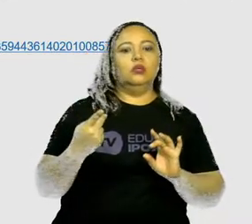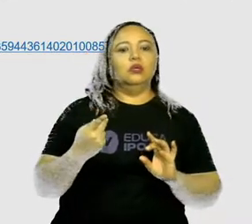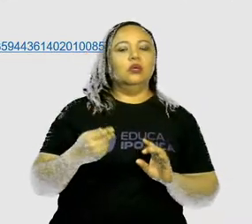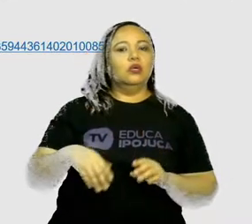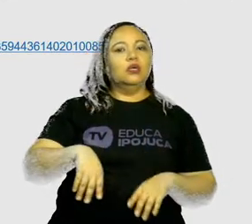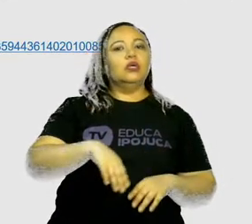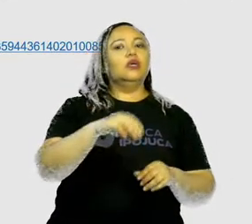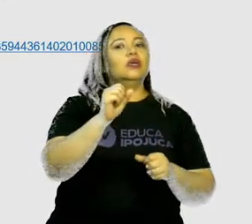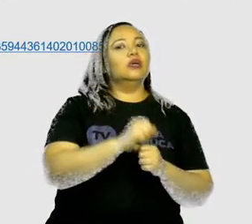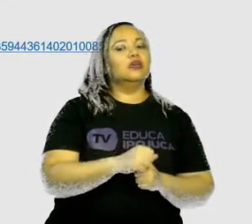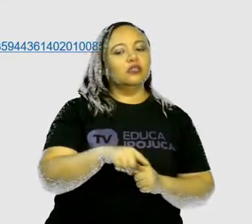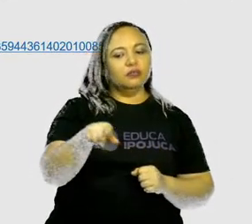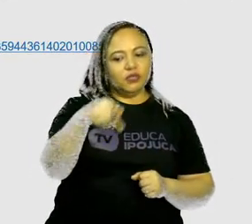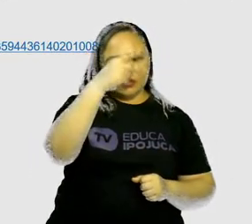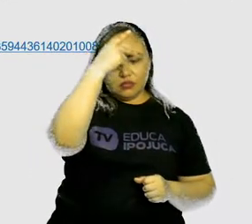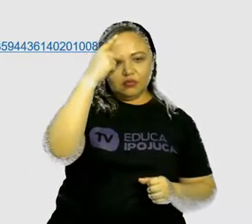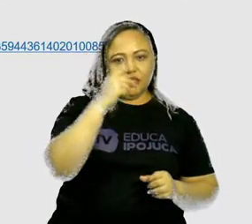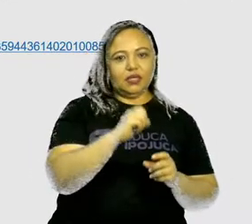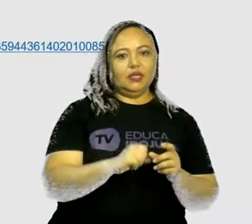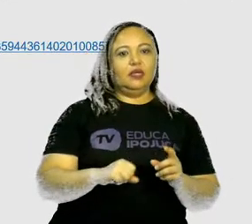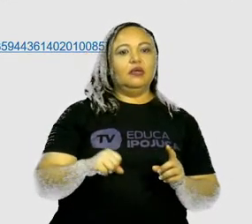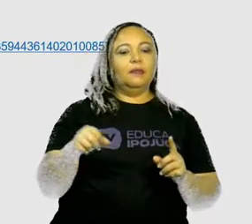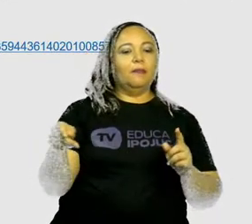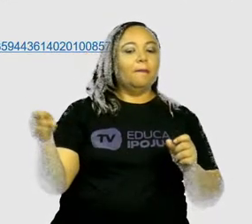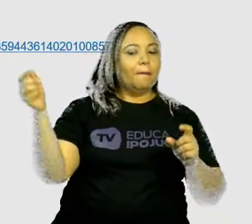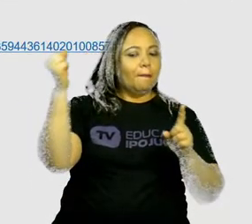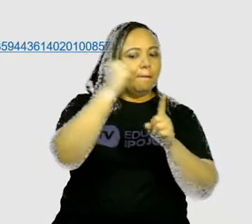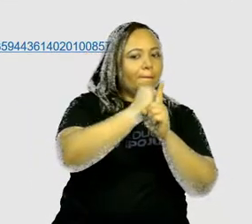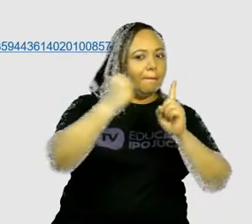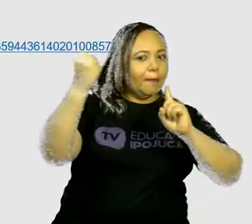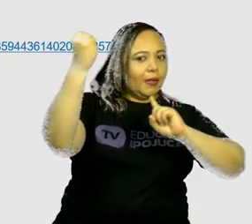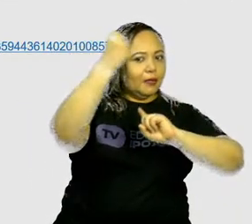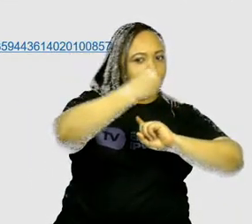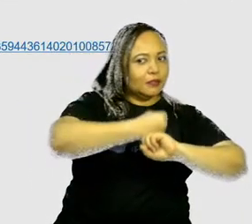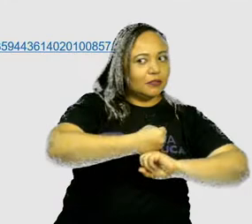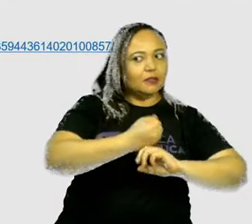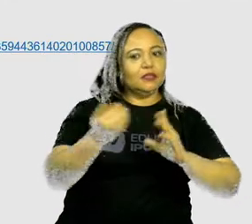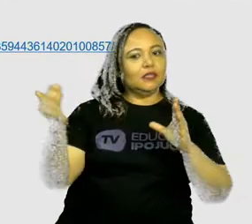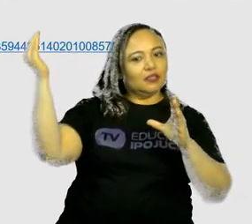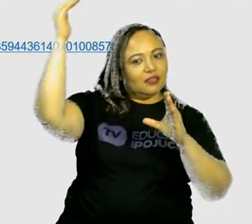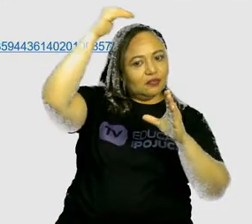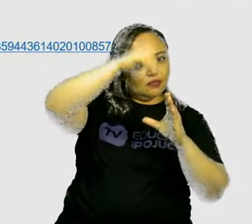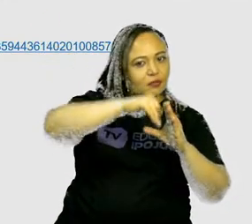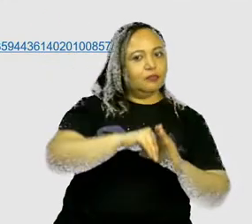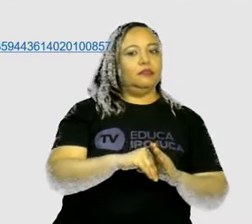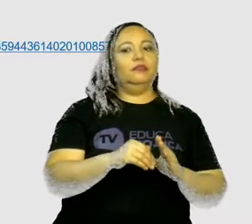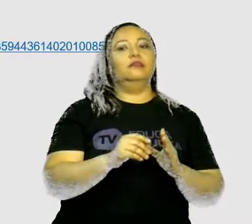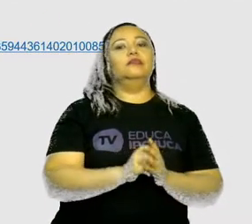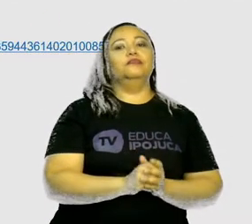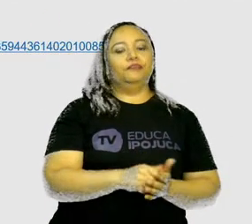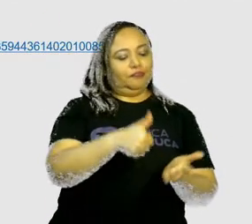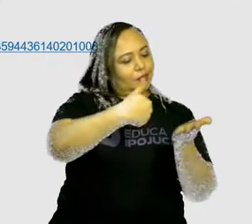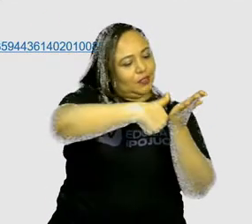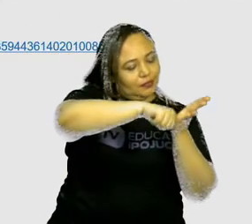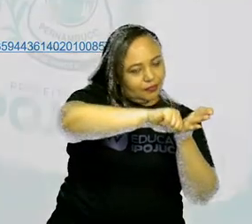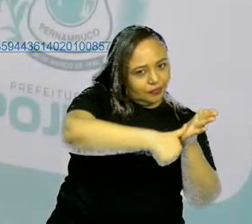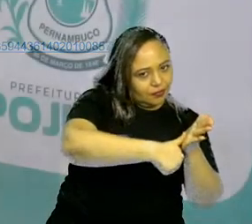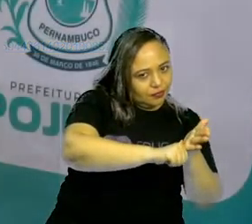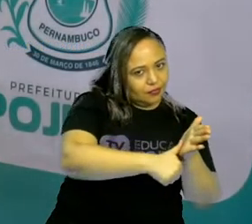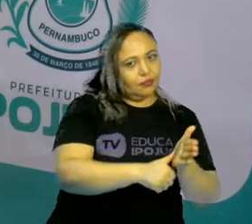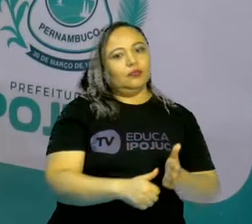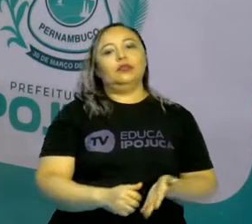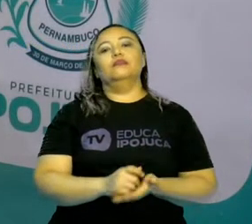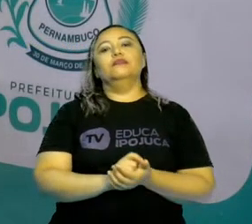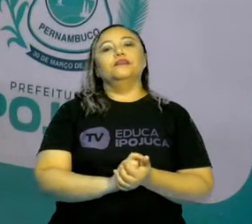cidadãos, como certidão de nascimento, cartão de vacinação, registro geral, ORG e entre